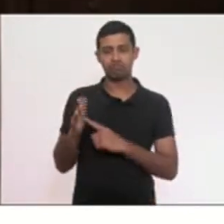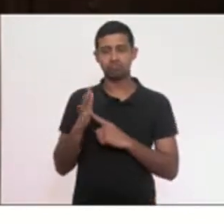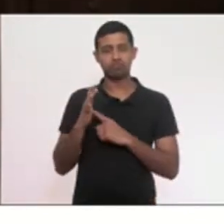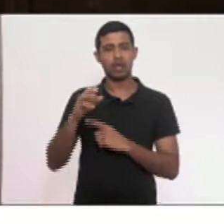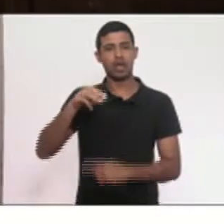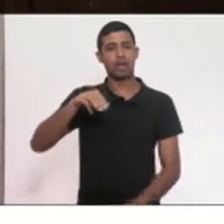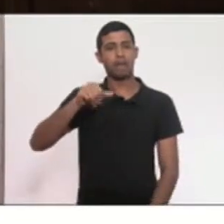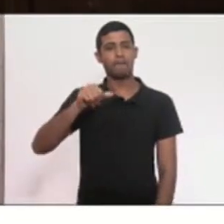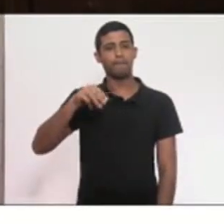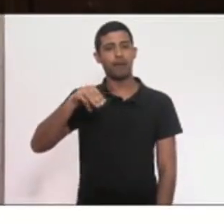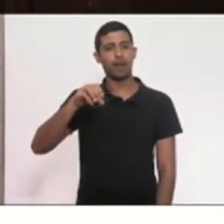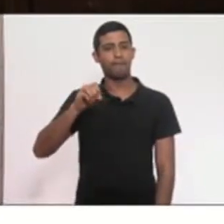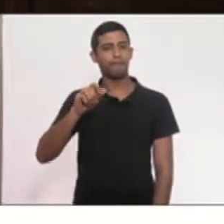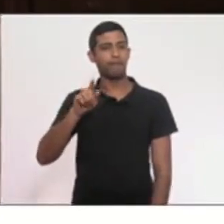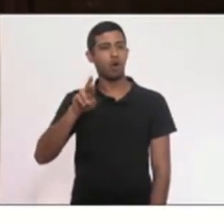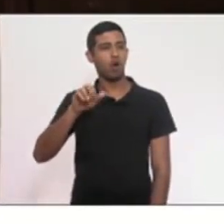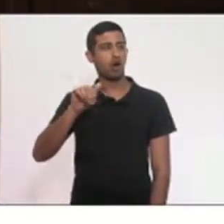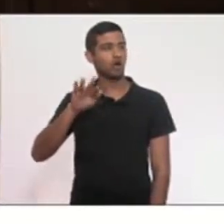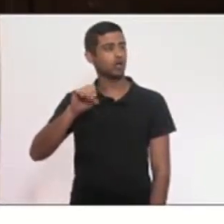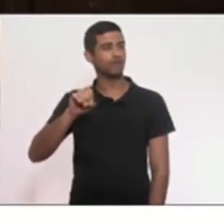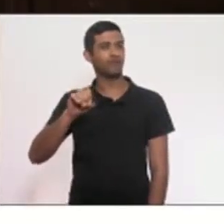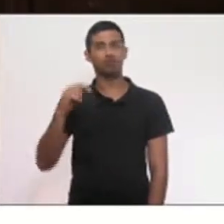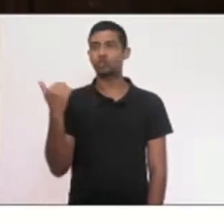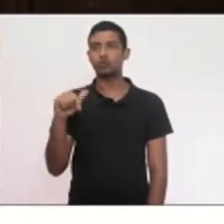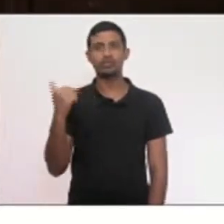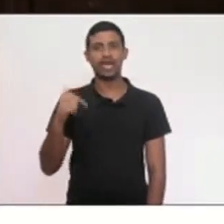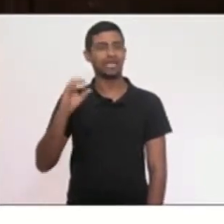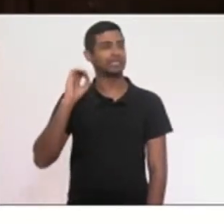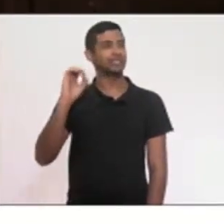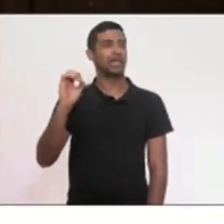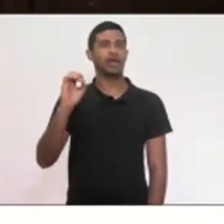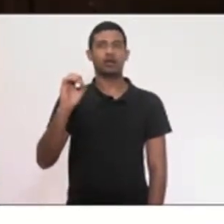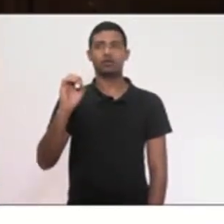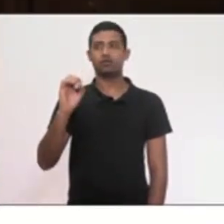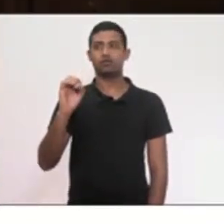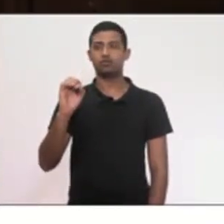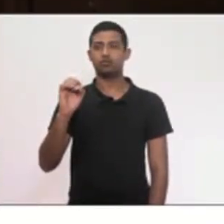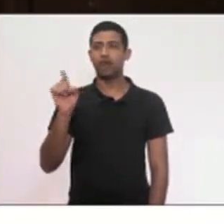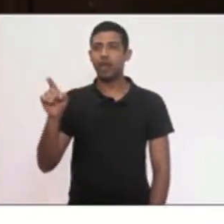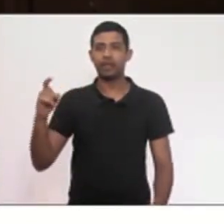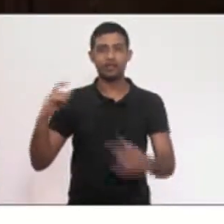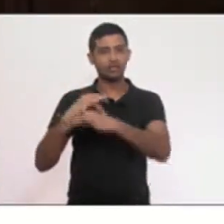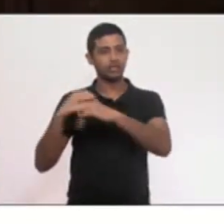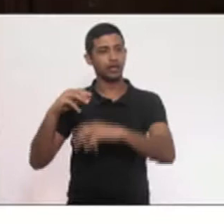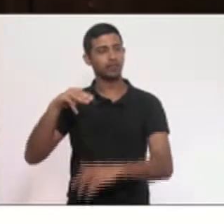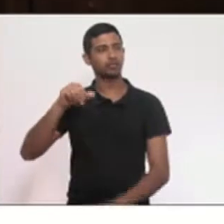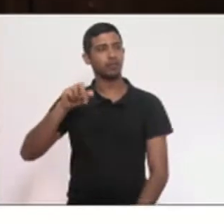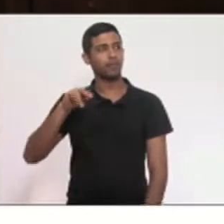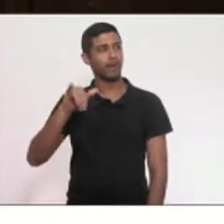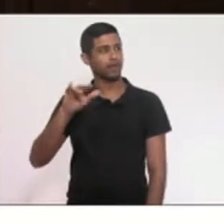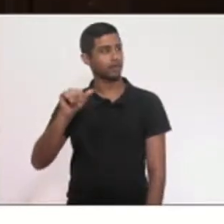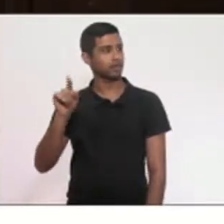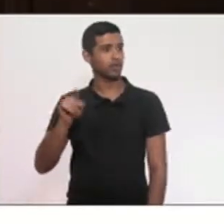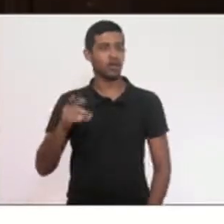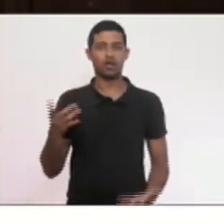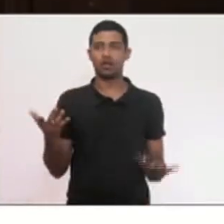município? Não existe um mamógrafo na cidade de Maricá? Se uma mulher